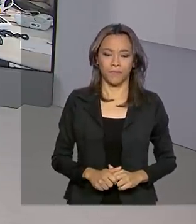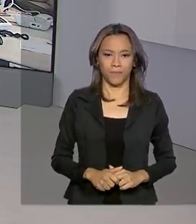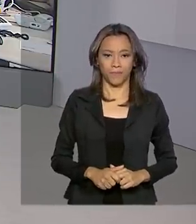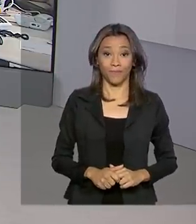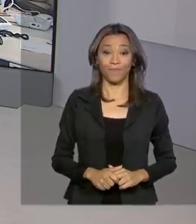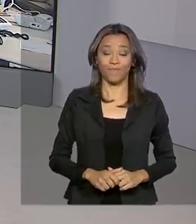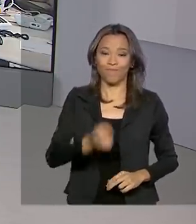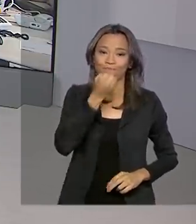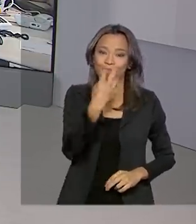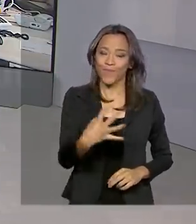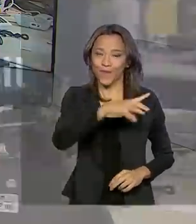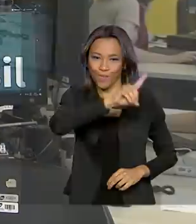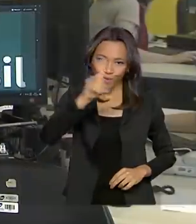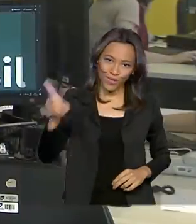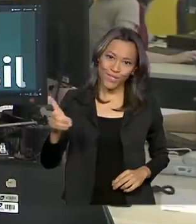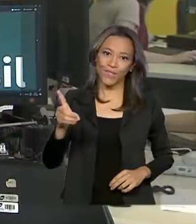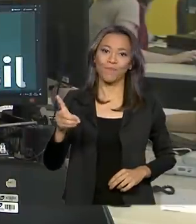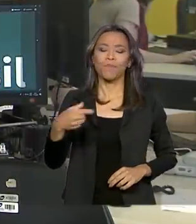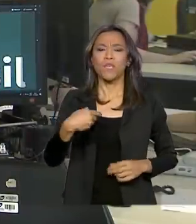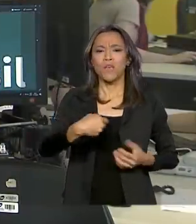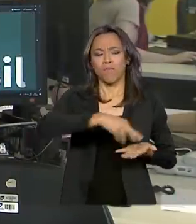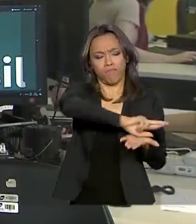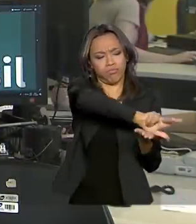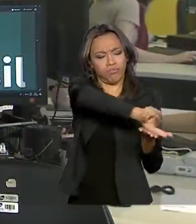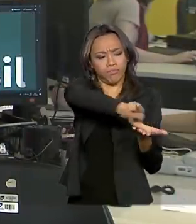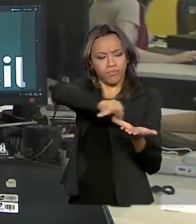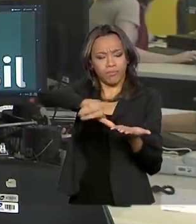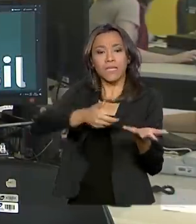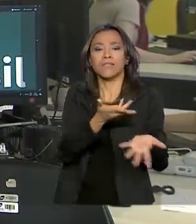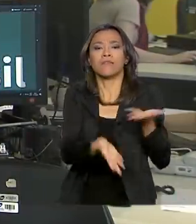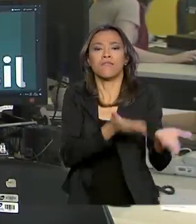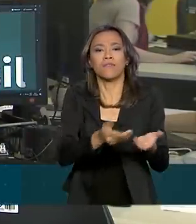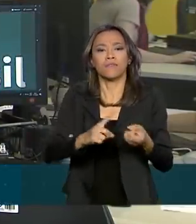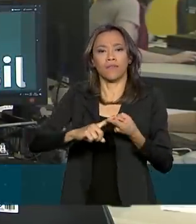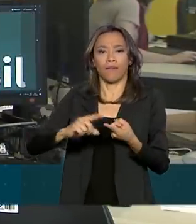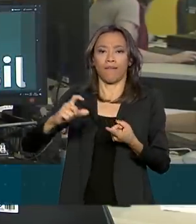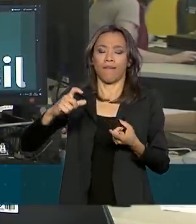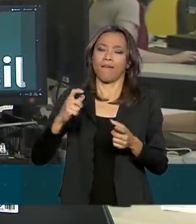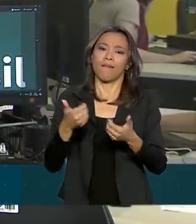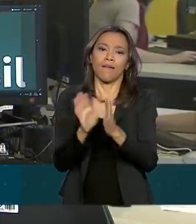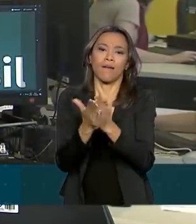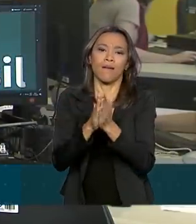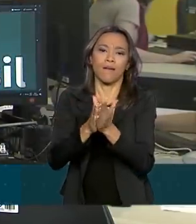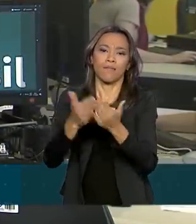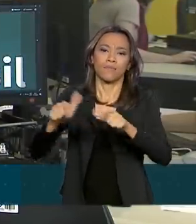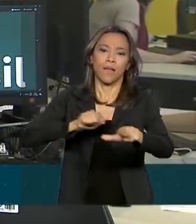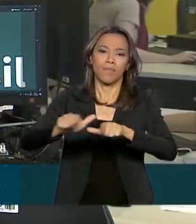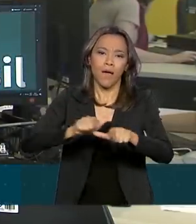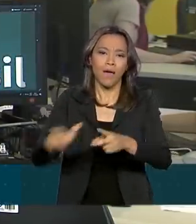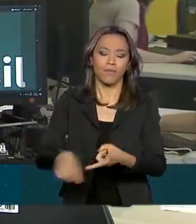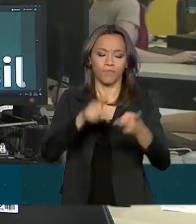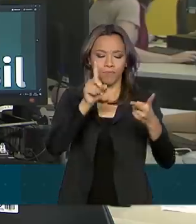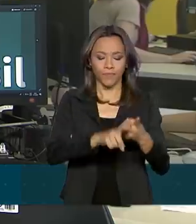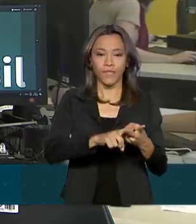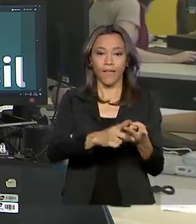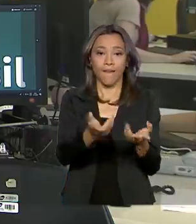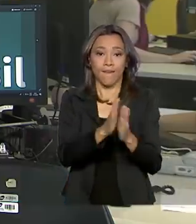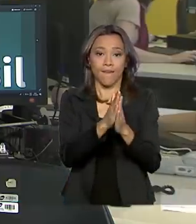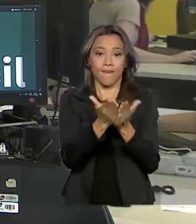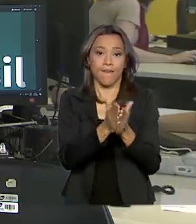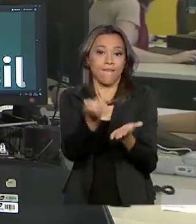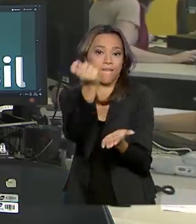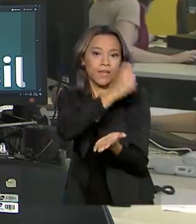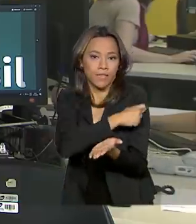Bom dia, Renata. Entre os novos serviços digitais estão a Carteira de Trabalho, Certificado Internacional de Vacinação e a Carteira